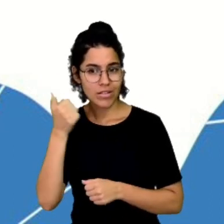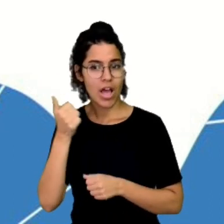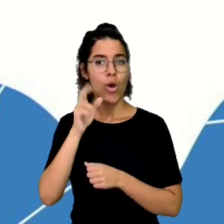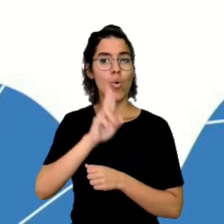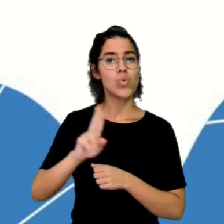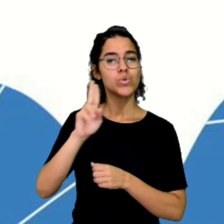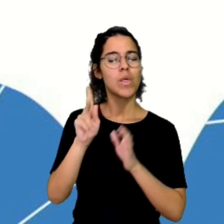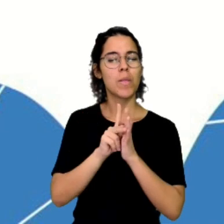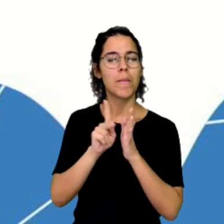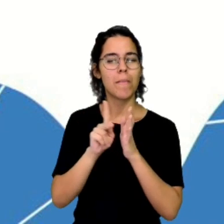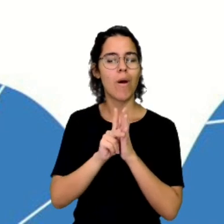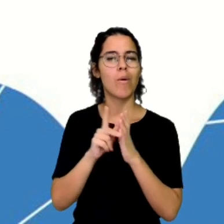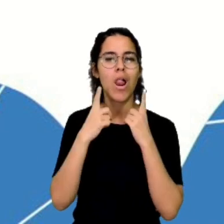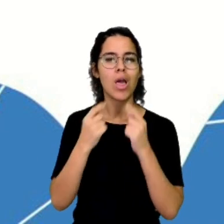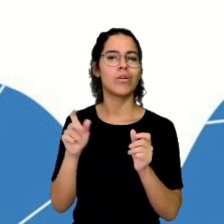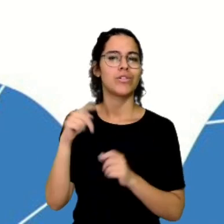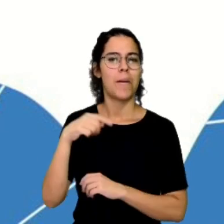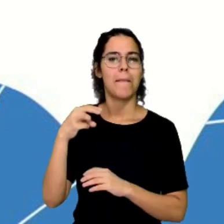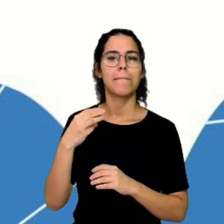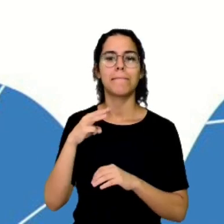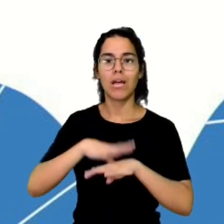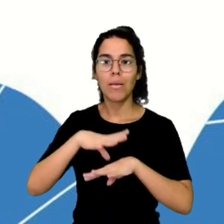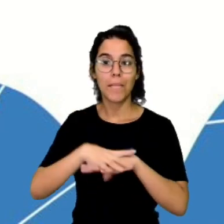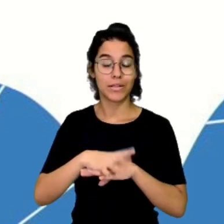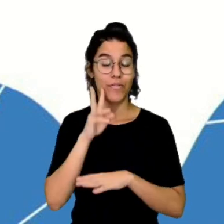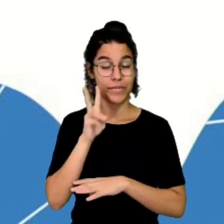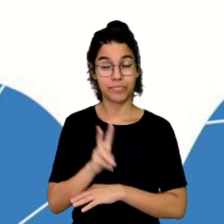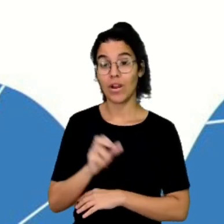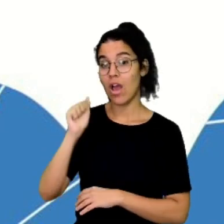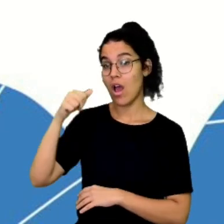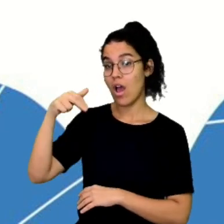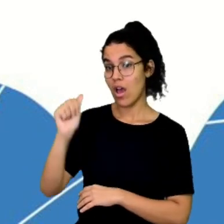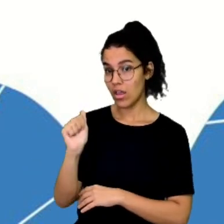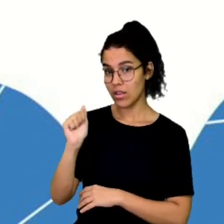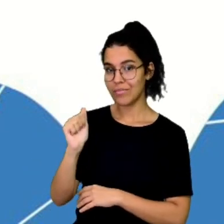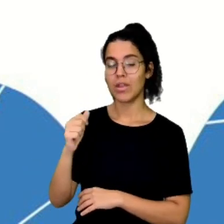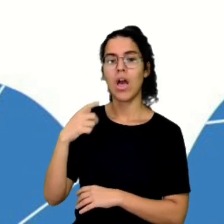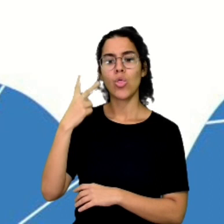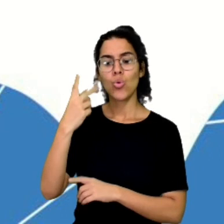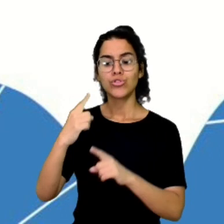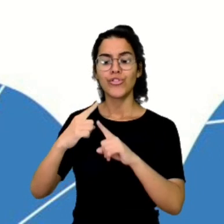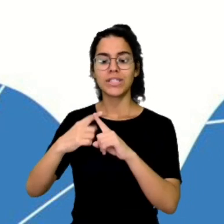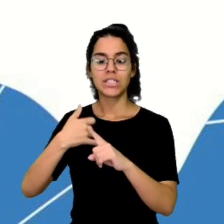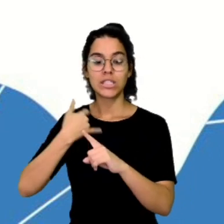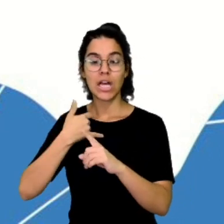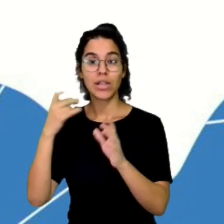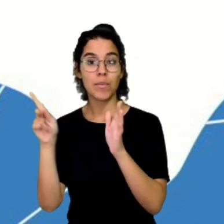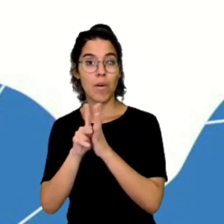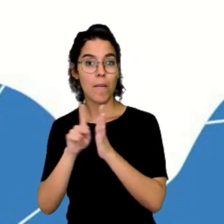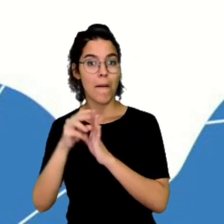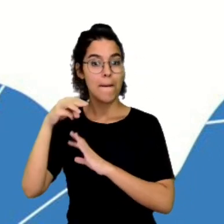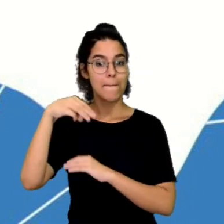matemática. Aí eu tenho aí, Ana tem duas vezes a idade que Maria terá daqui a 10 anos. Então,